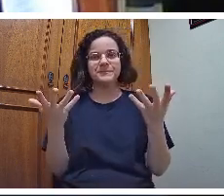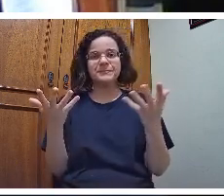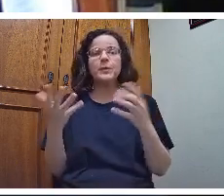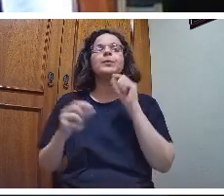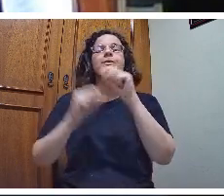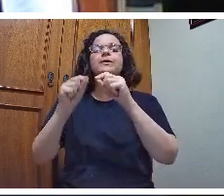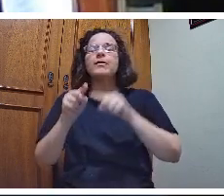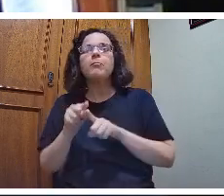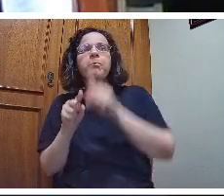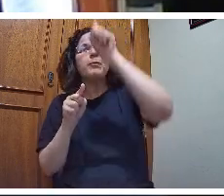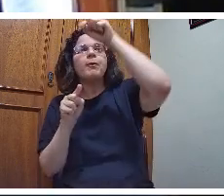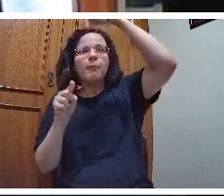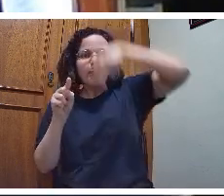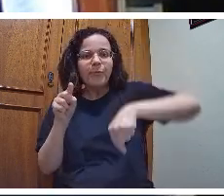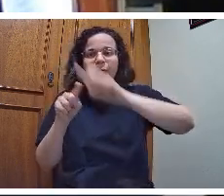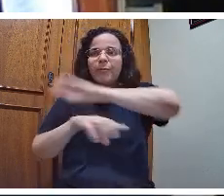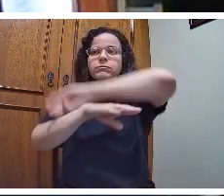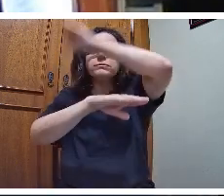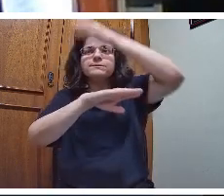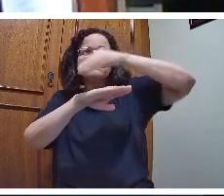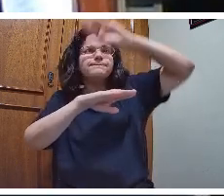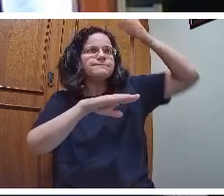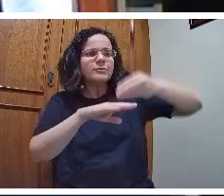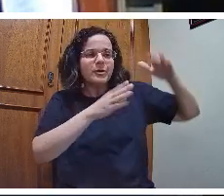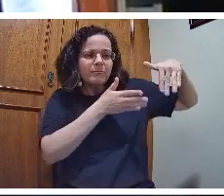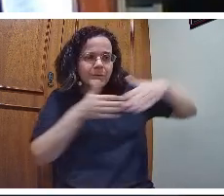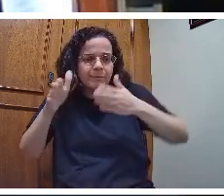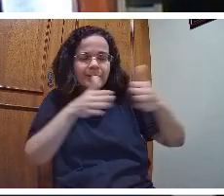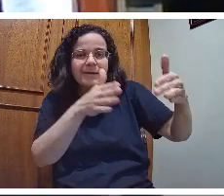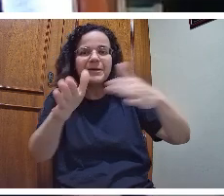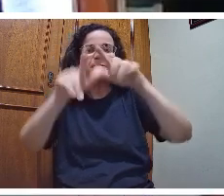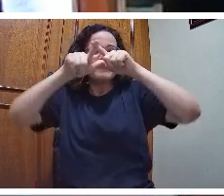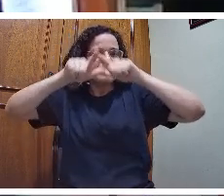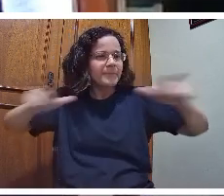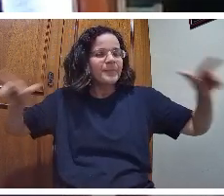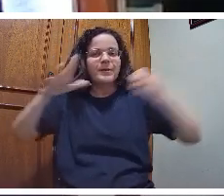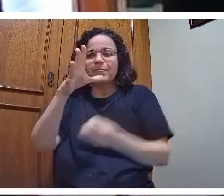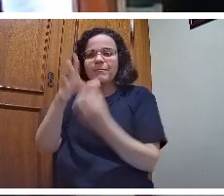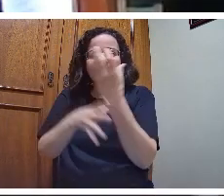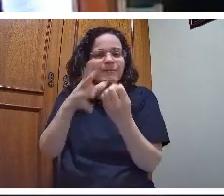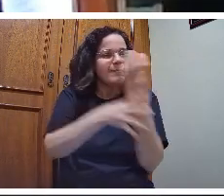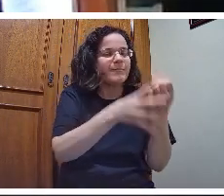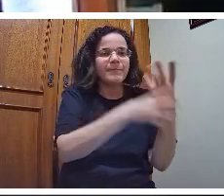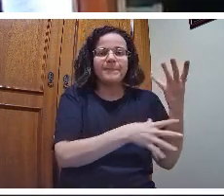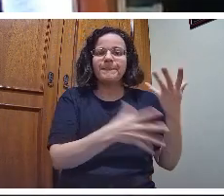O que é a subida, descida, vale, monte, rio, planície, mato?